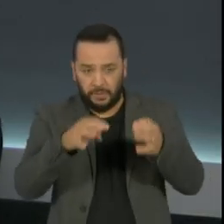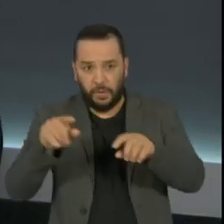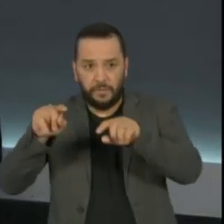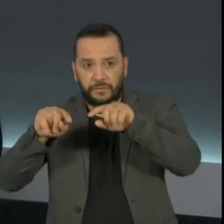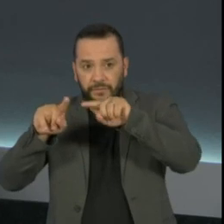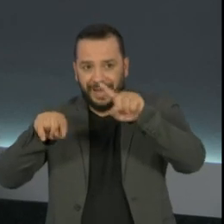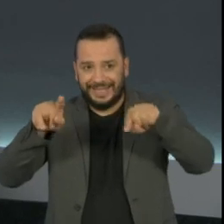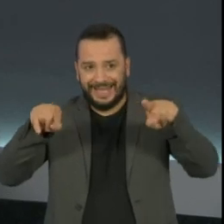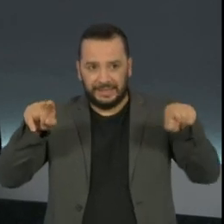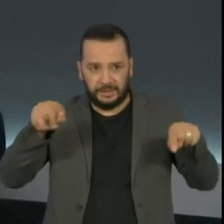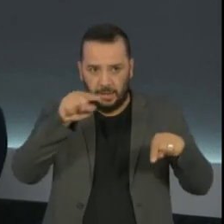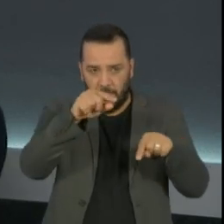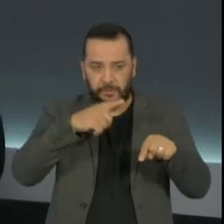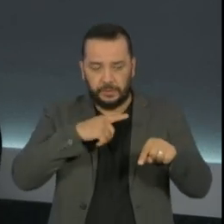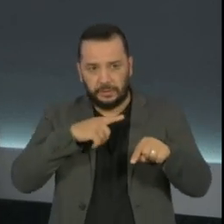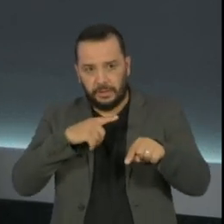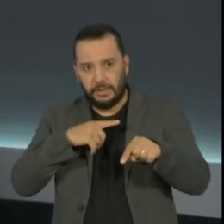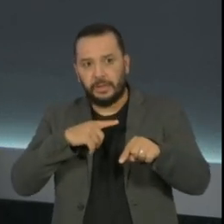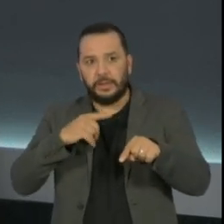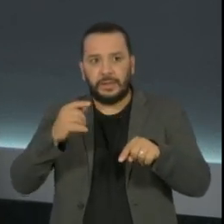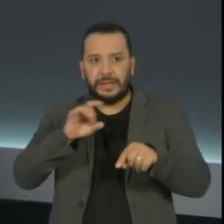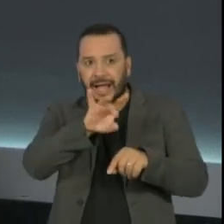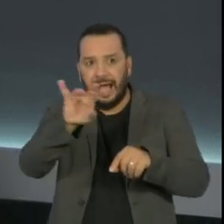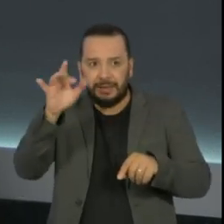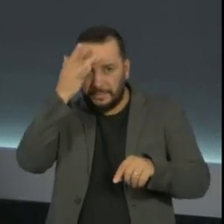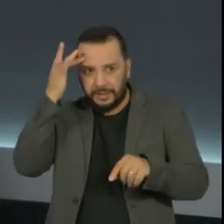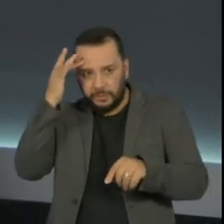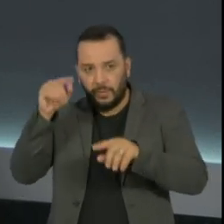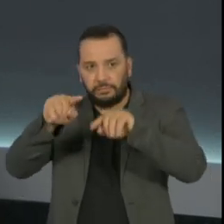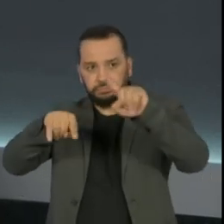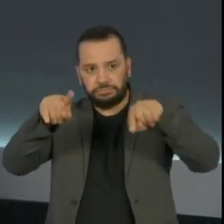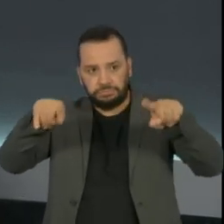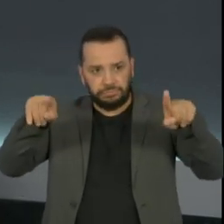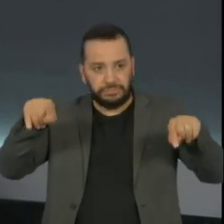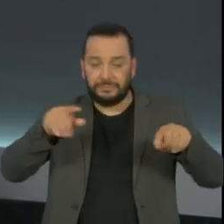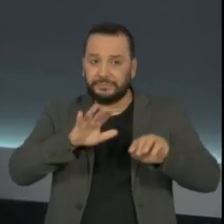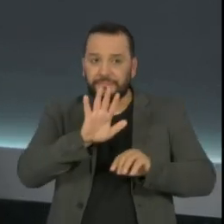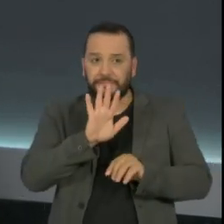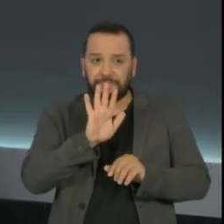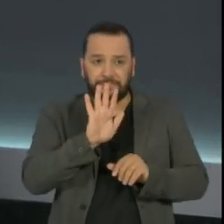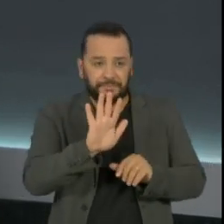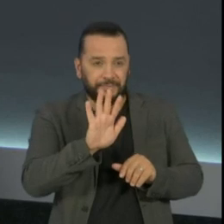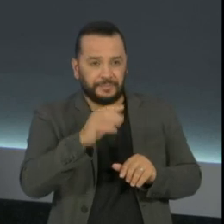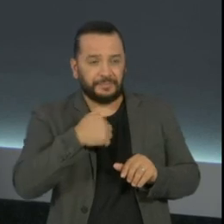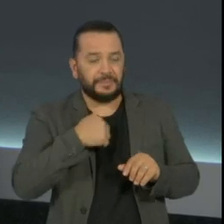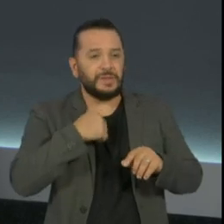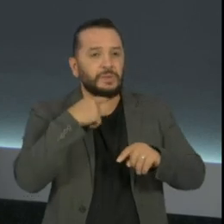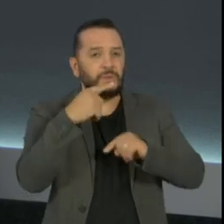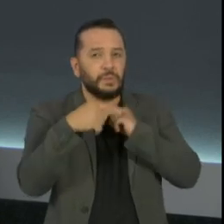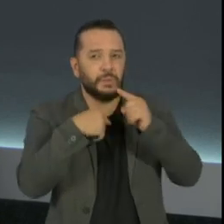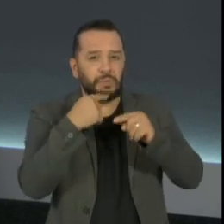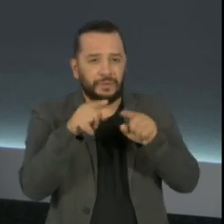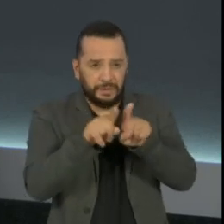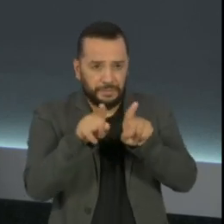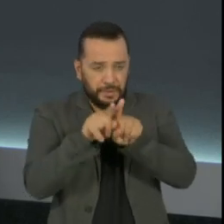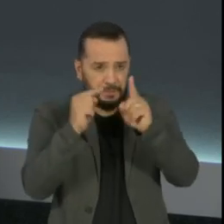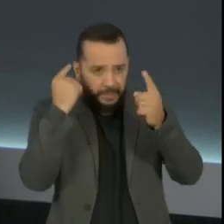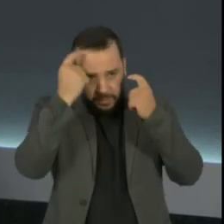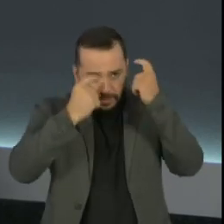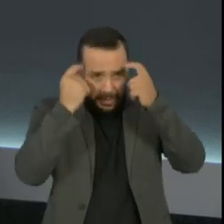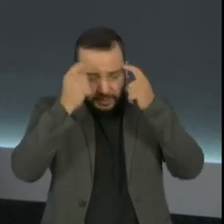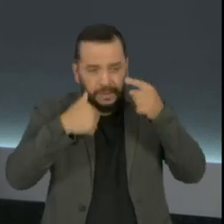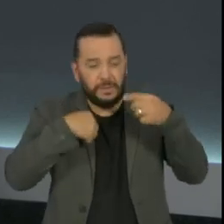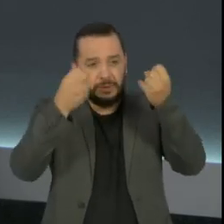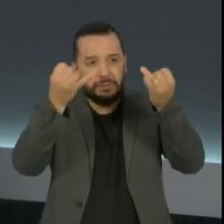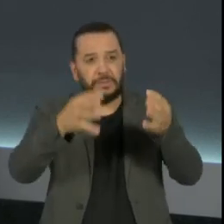individualmente, eu fico também com uma certa dúvida, preocupação. Quando se fala da